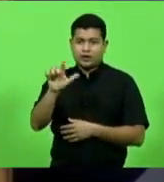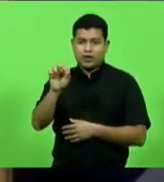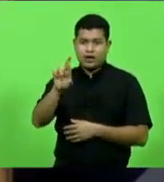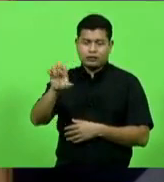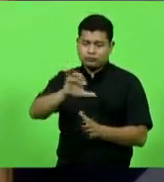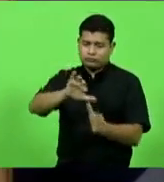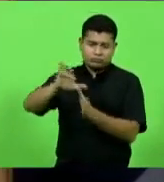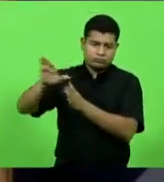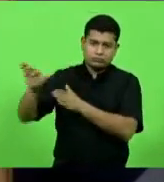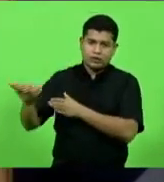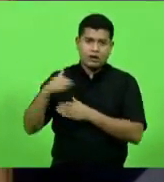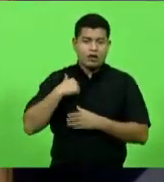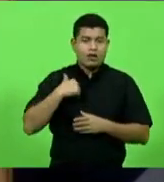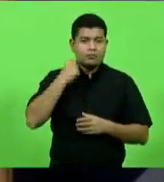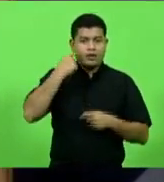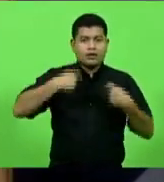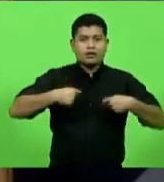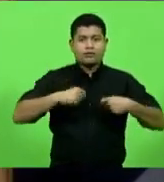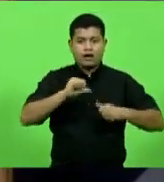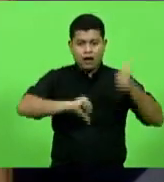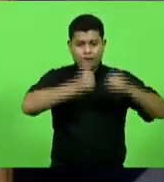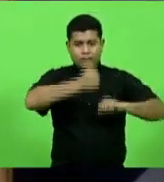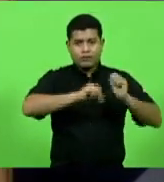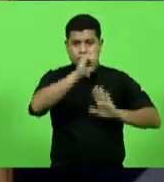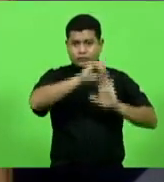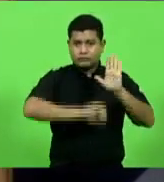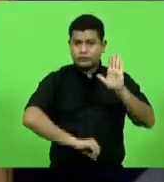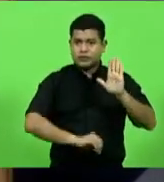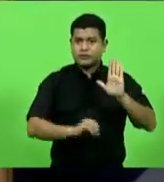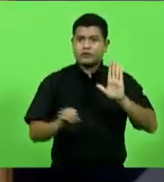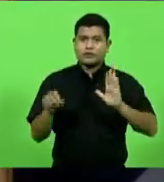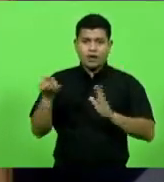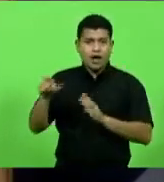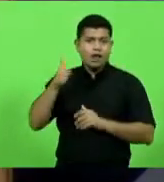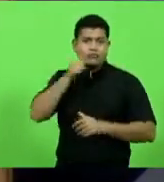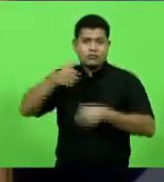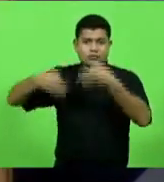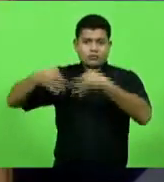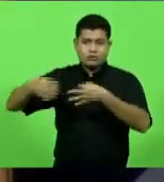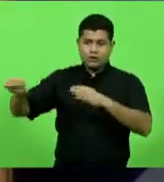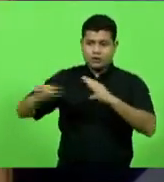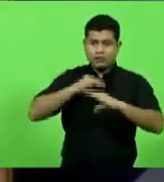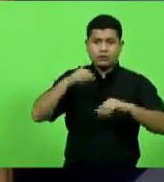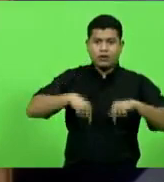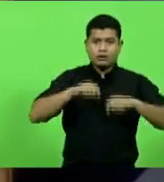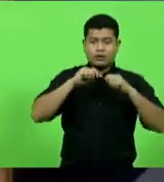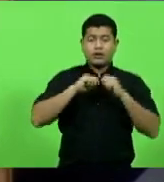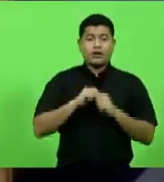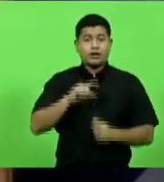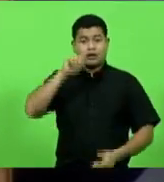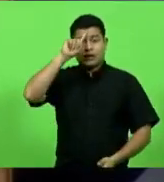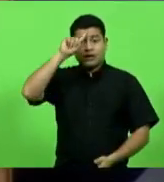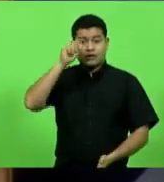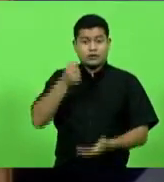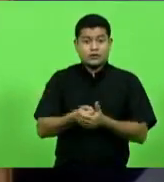que a juíza encaminhou à Assembleia sobre a decisão da segunda prisão